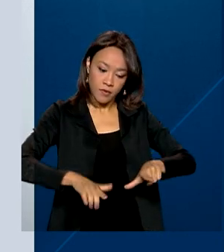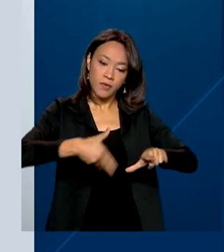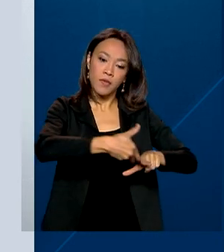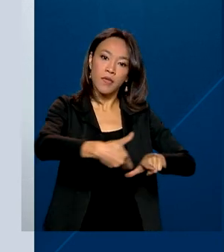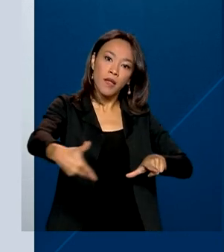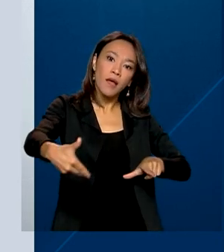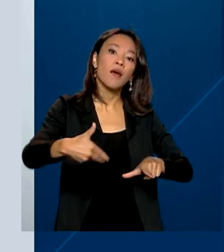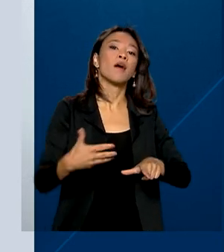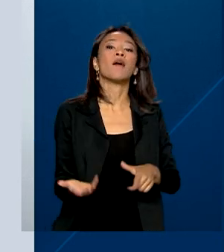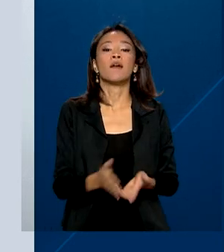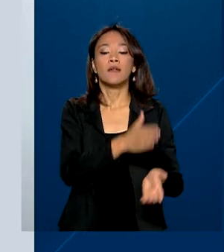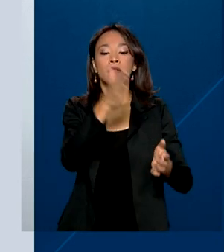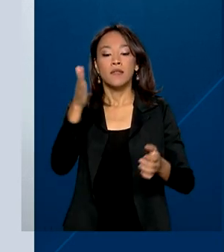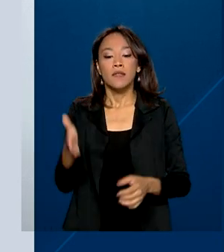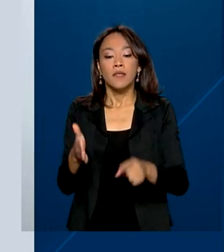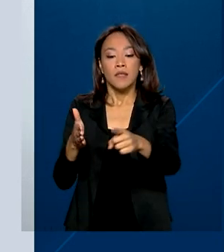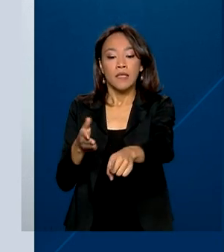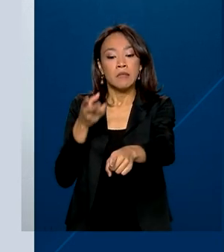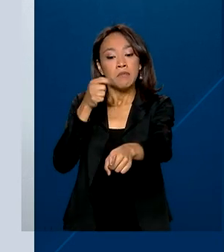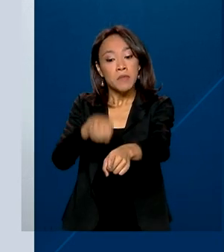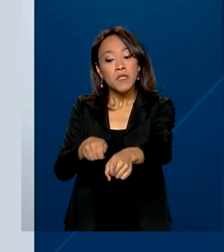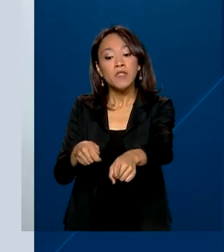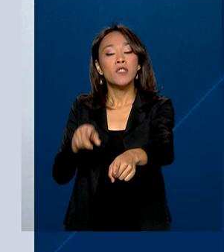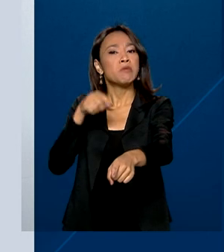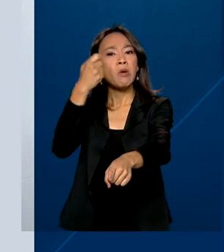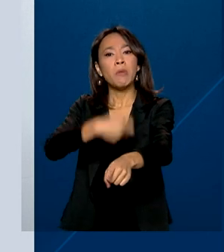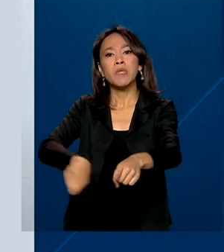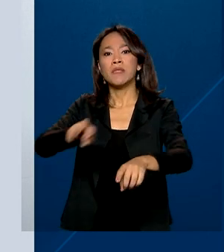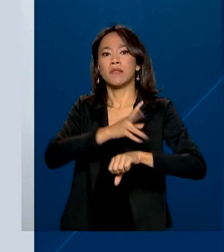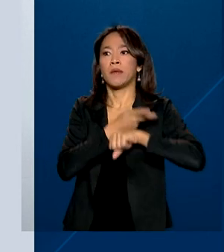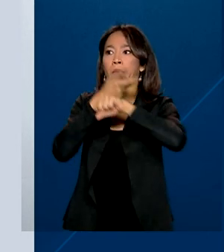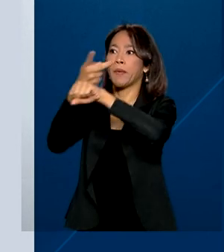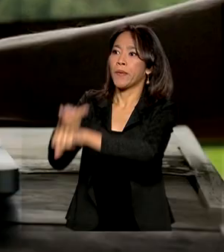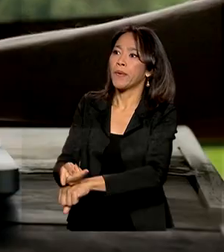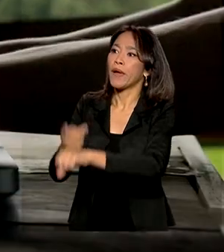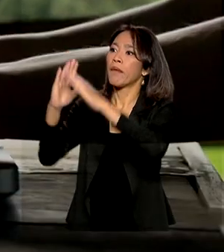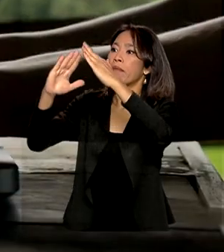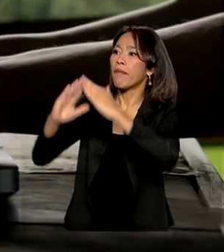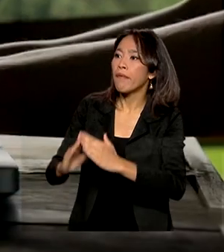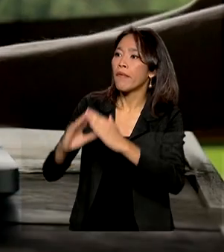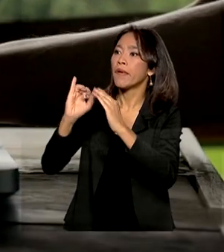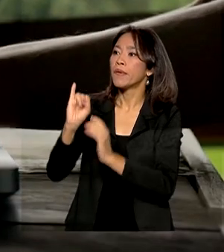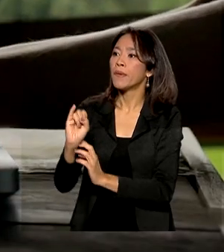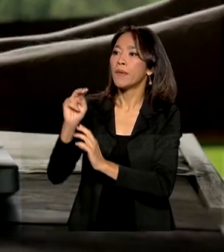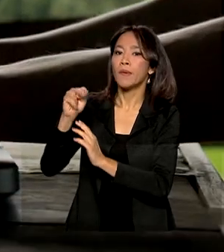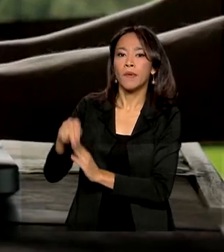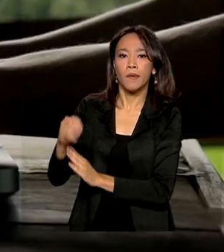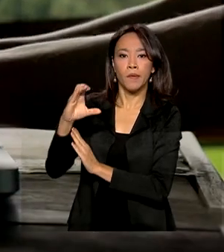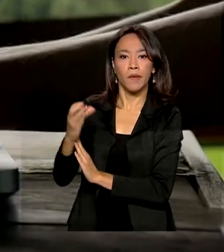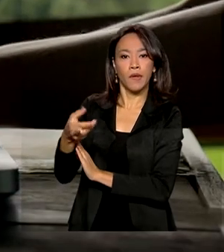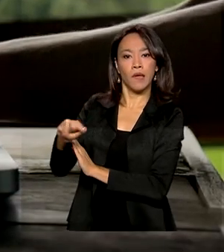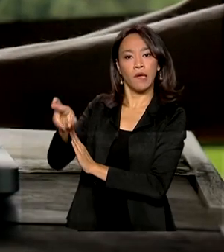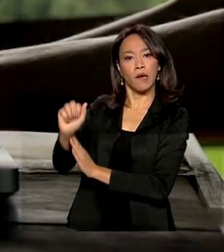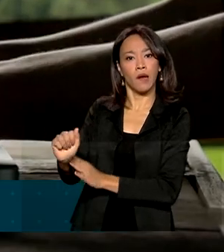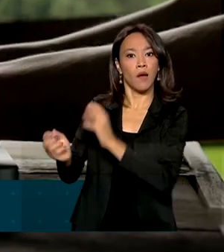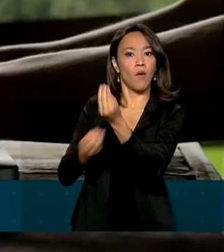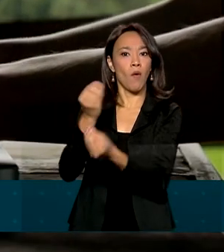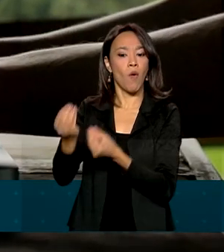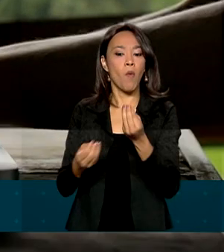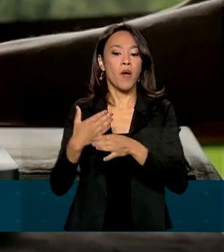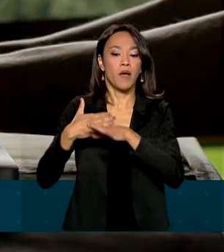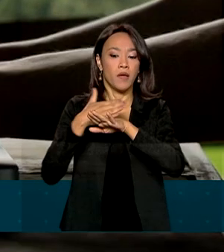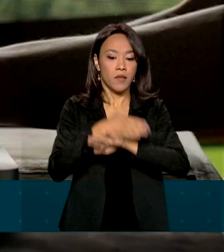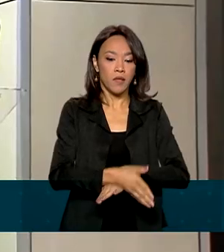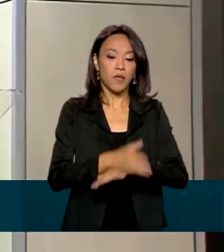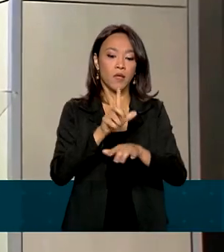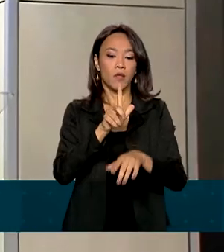regularização fundiária, sem precisar ir a uma unidade do INCRA. O acesso aos serviços será por meio da conta gov